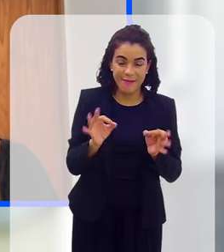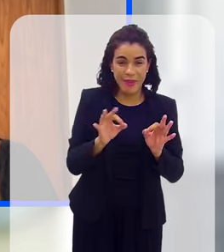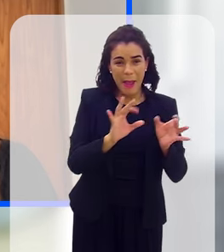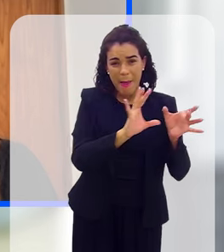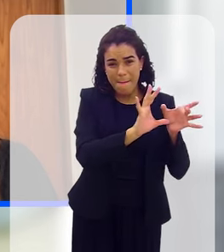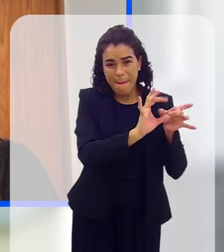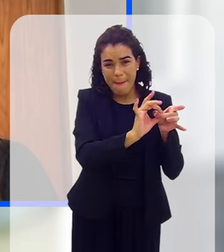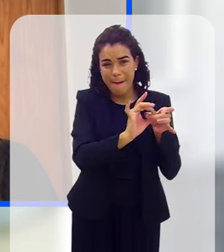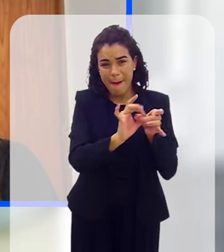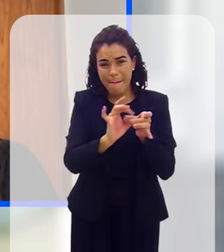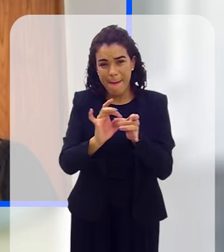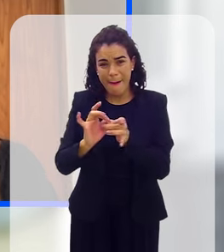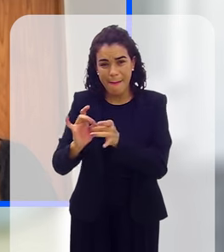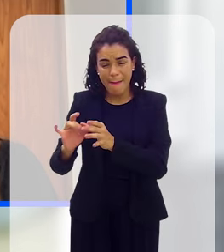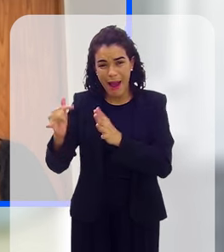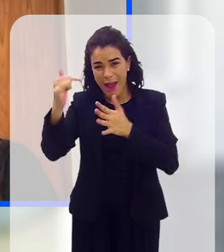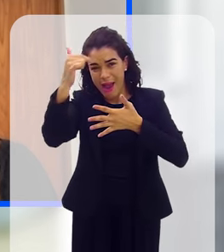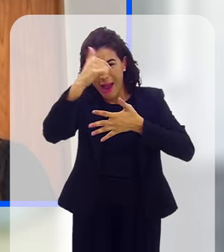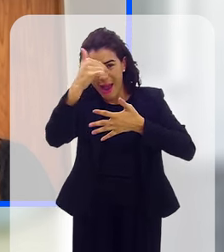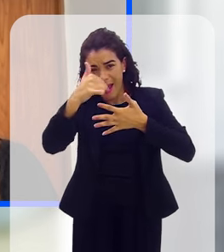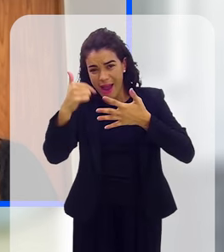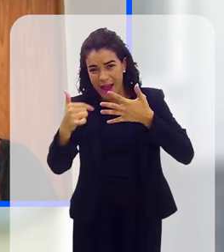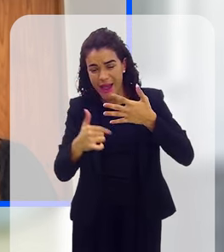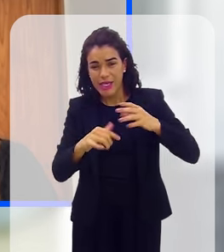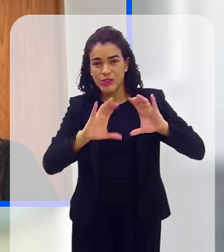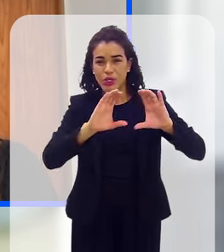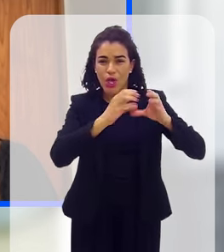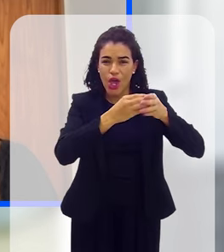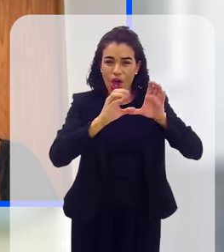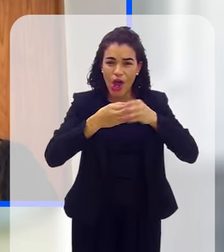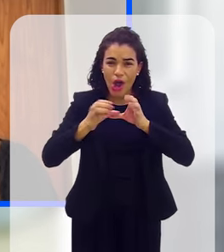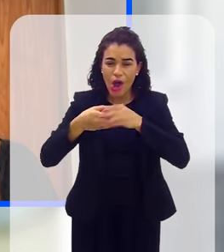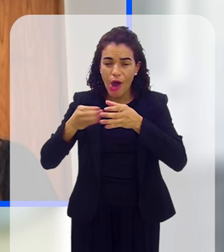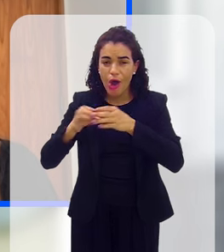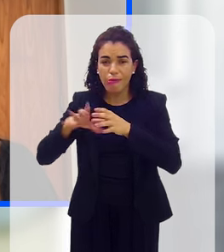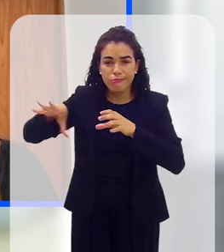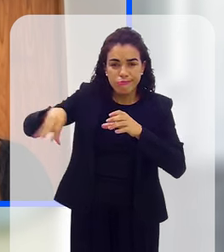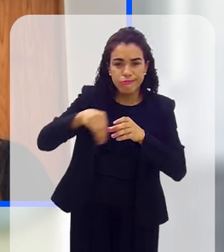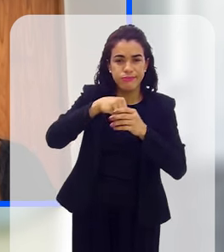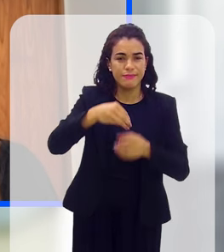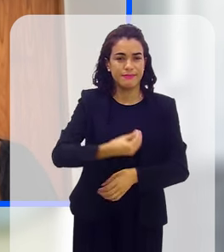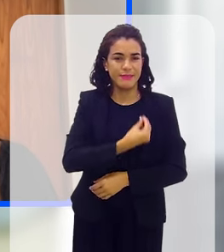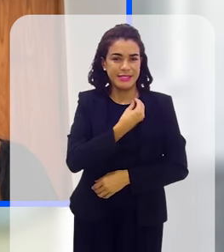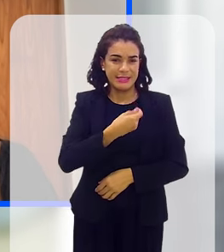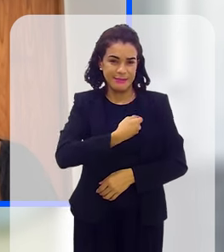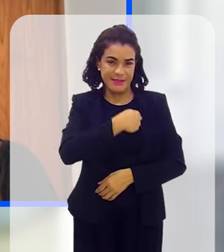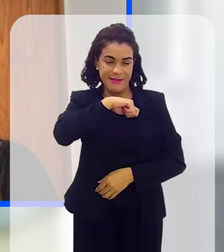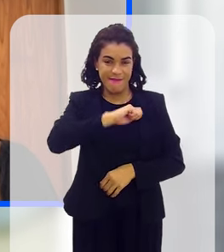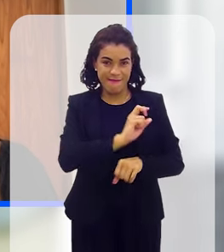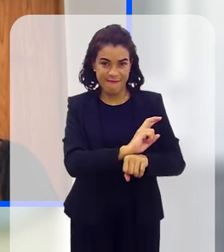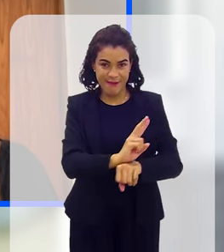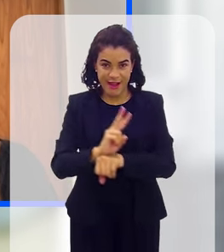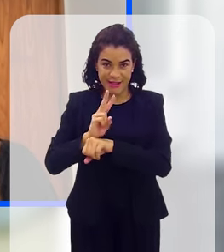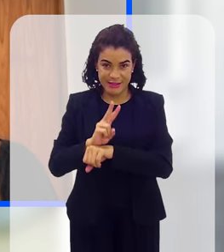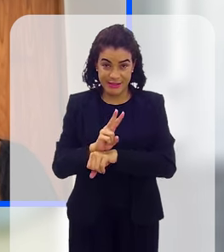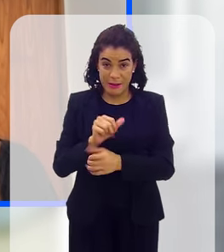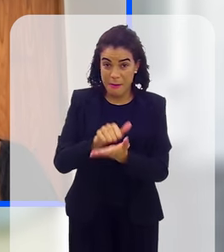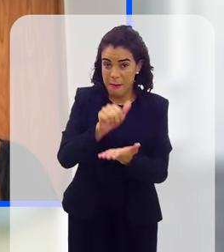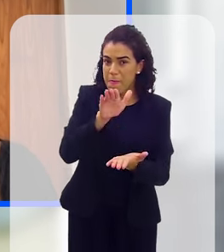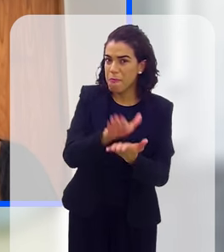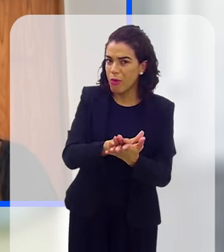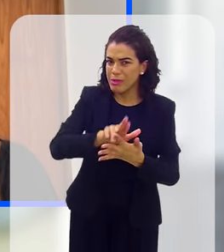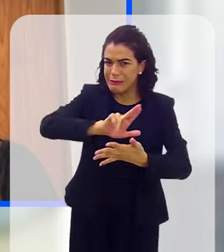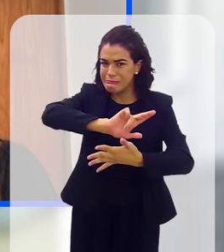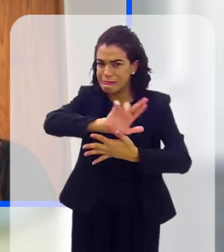série de entes, órgãos que participam da fiscalização. Então, além das multas